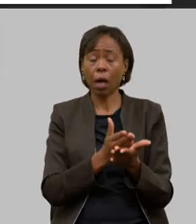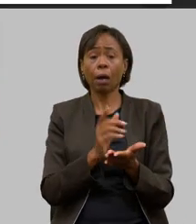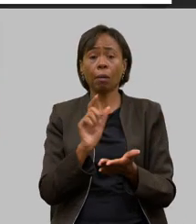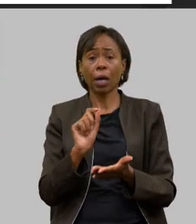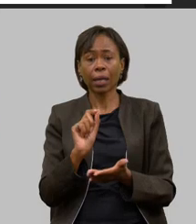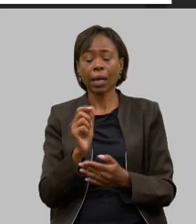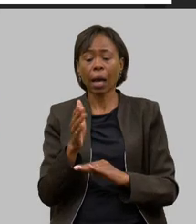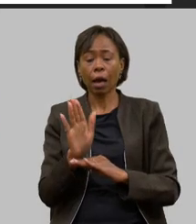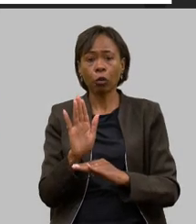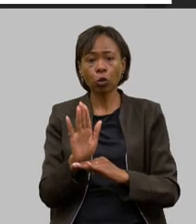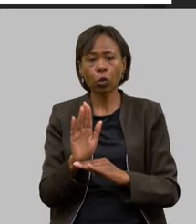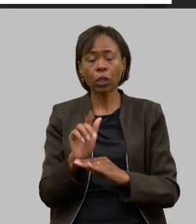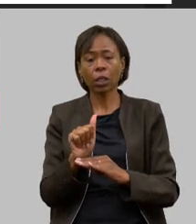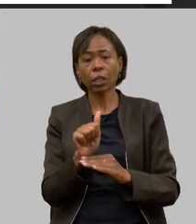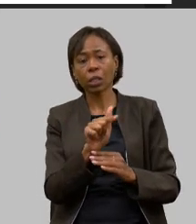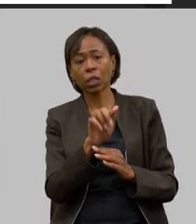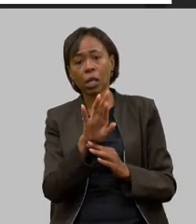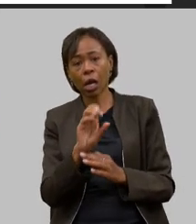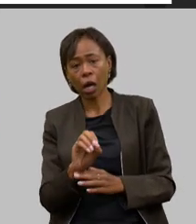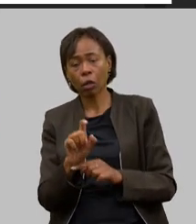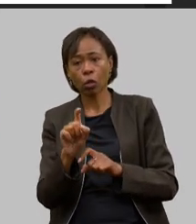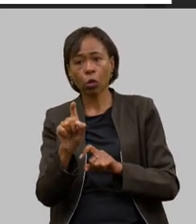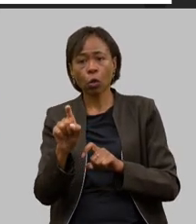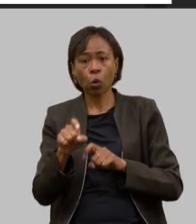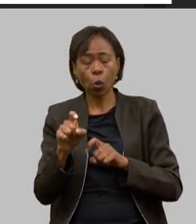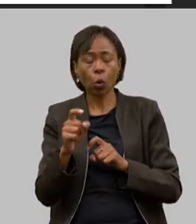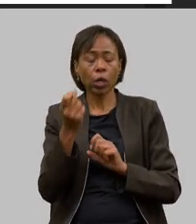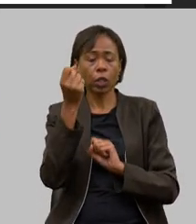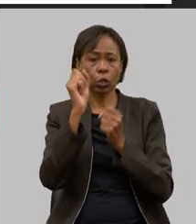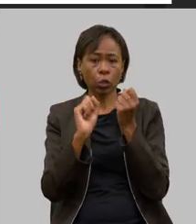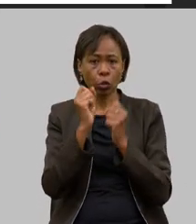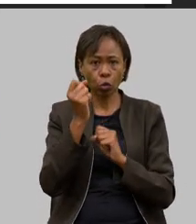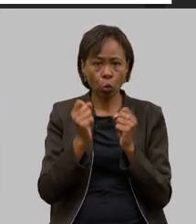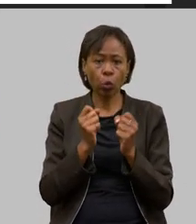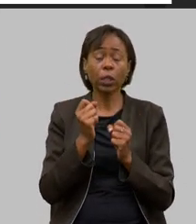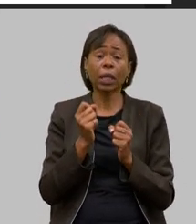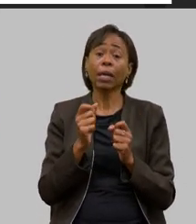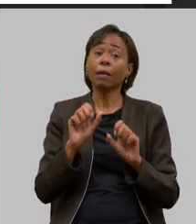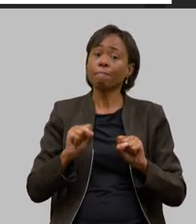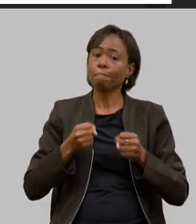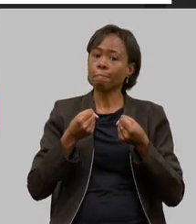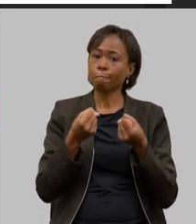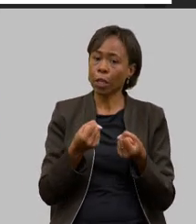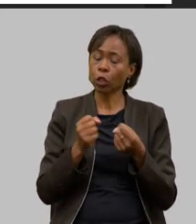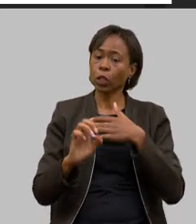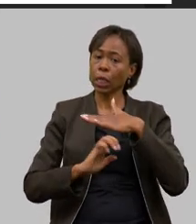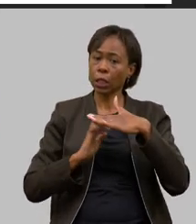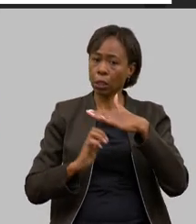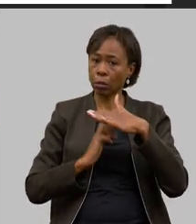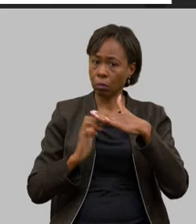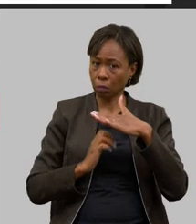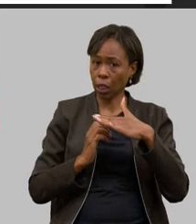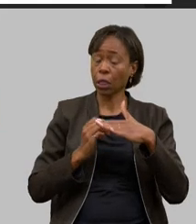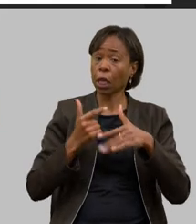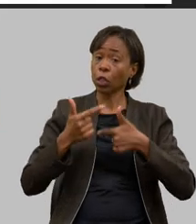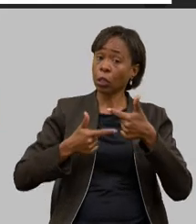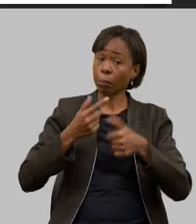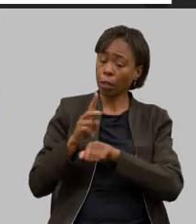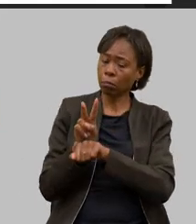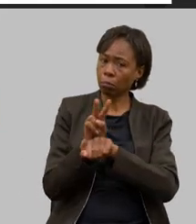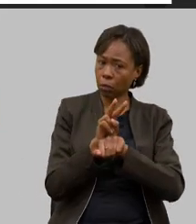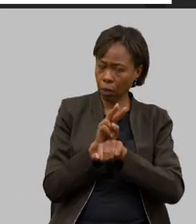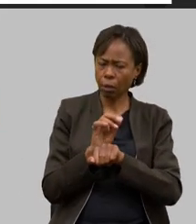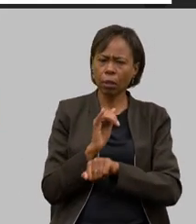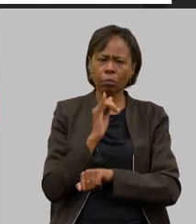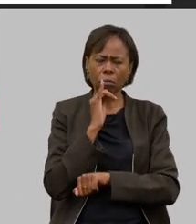agroindústria tanto de grande porte como pequeno porte artesanal e o fortalecimento dos consórcios e do serviço de inspeção foi o exemplo